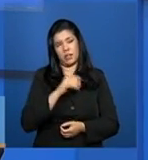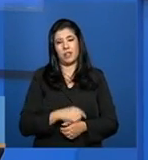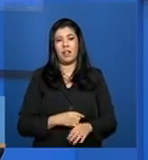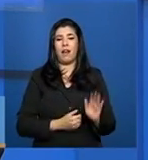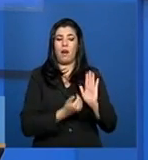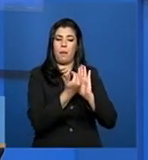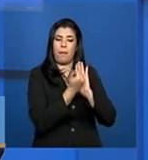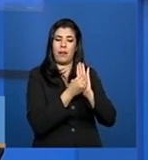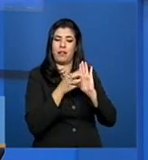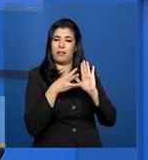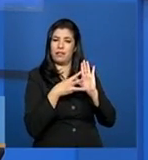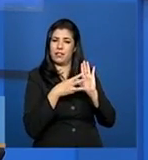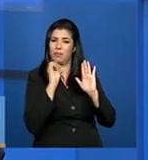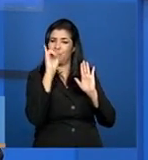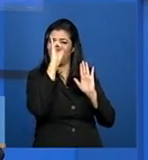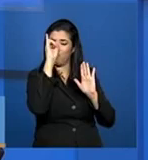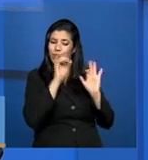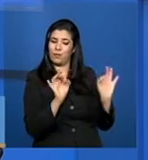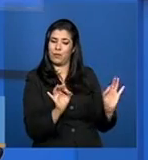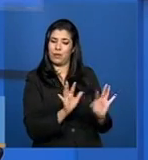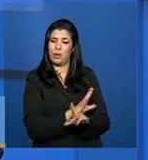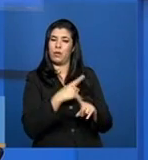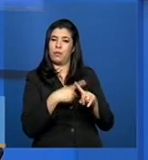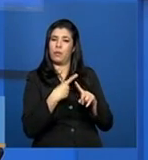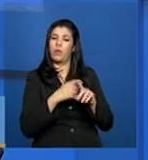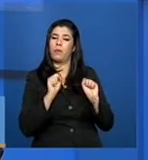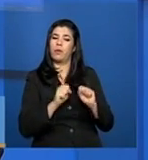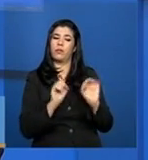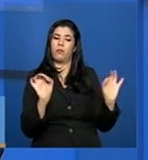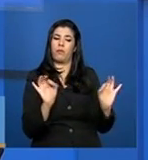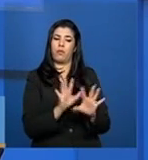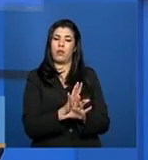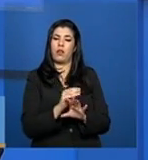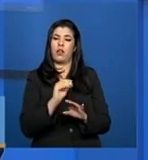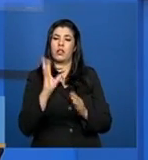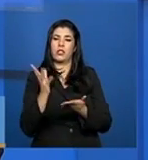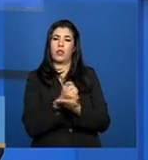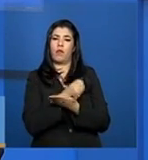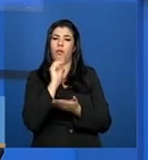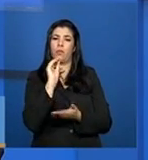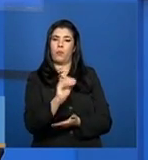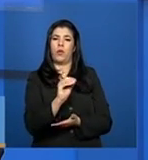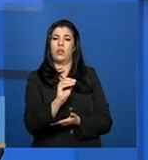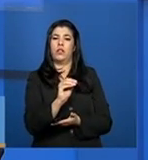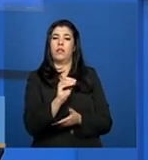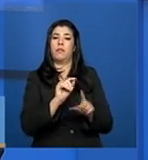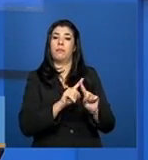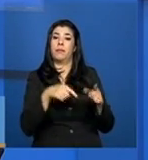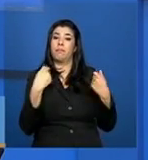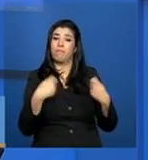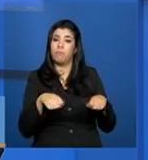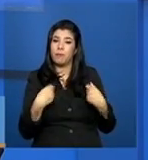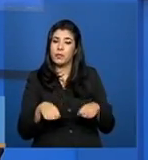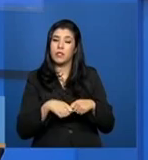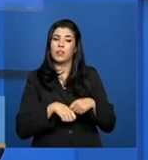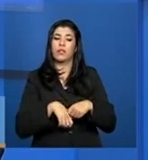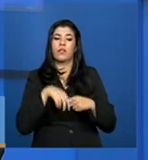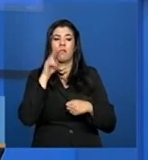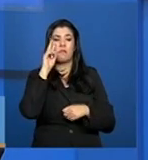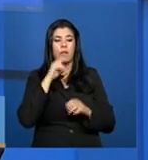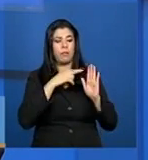ser finalizada, porque ela também pode ser salvo, mas é preciso, né? Depois da tela,